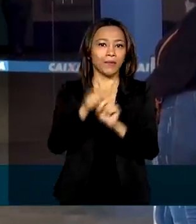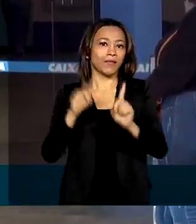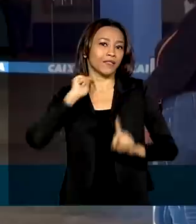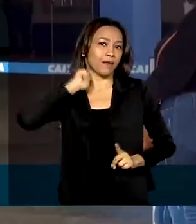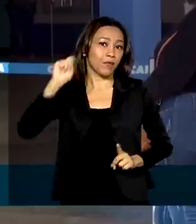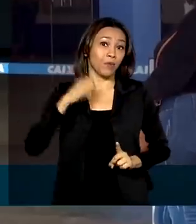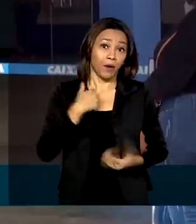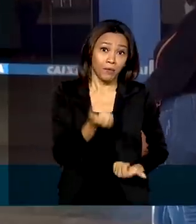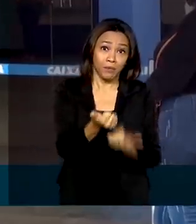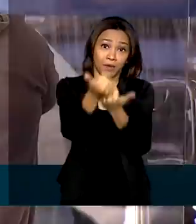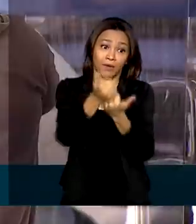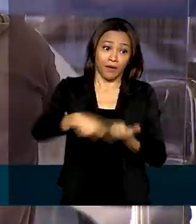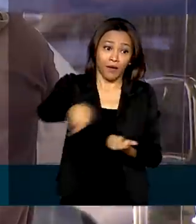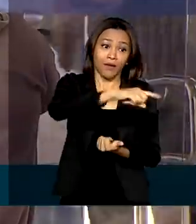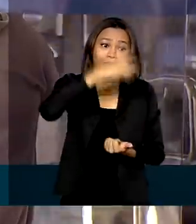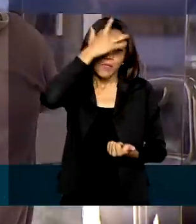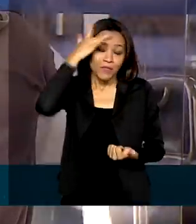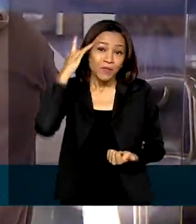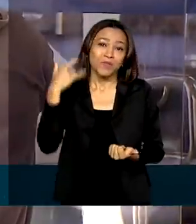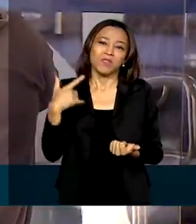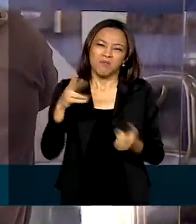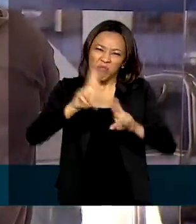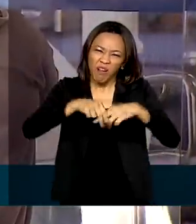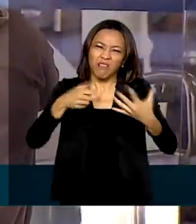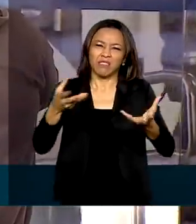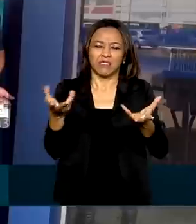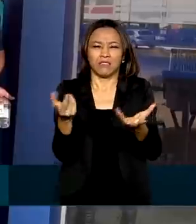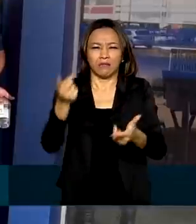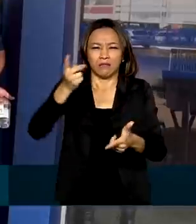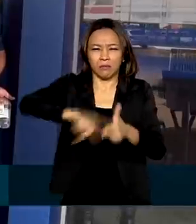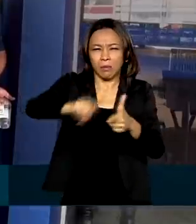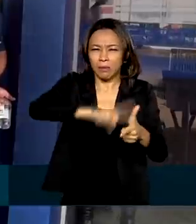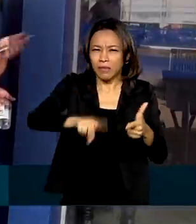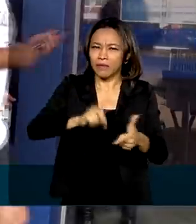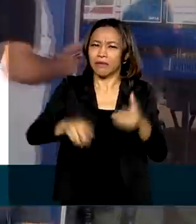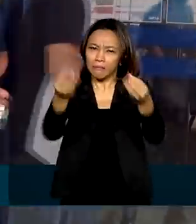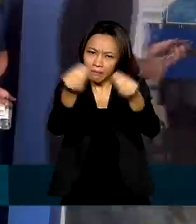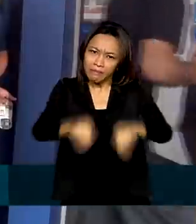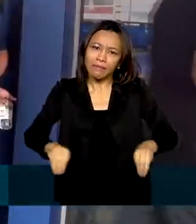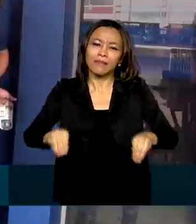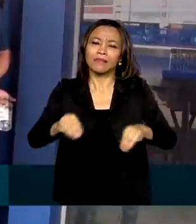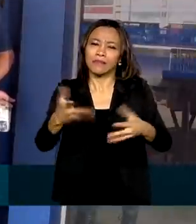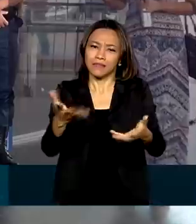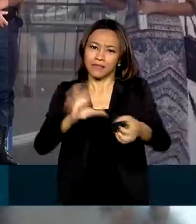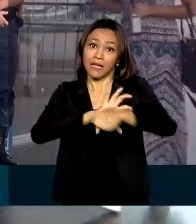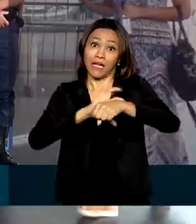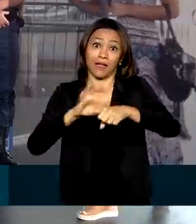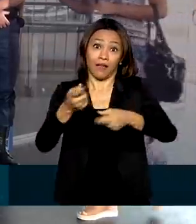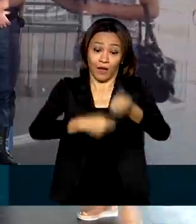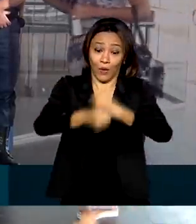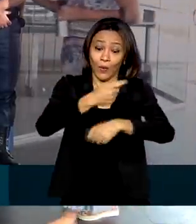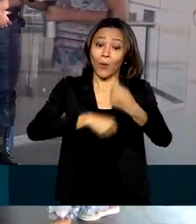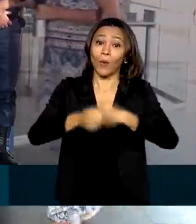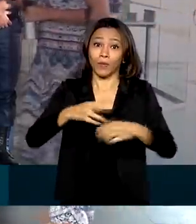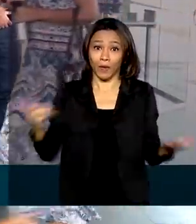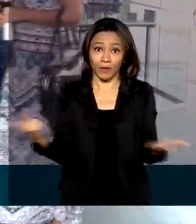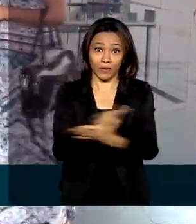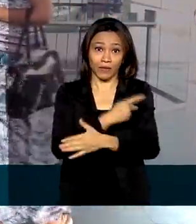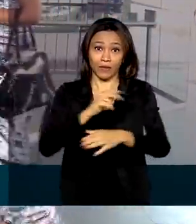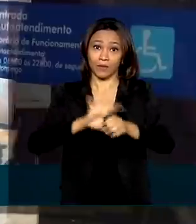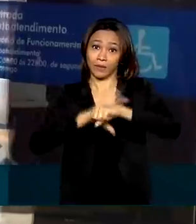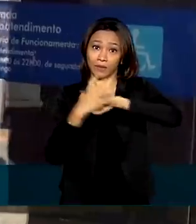a crise econômica gerada pela pandemia, foi estendido até dezembro deste ano. Quase